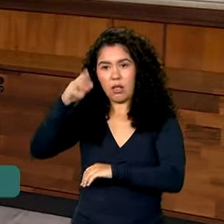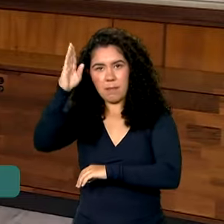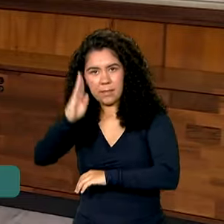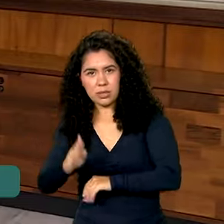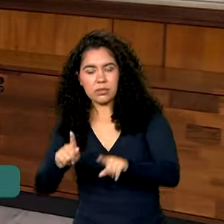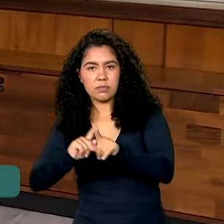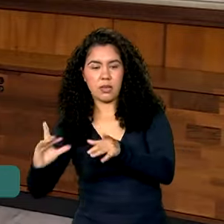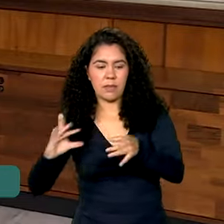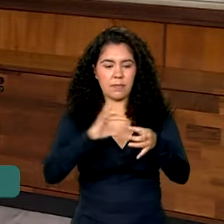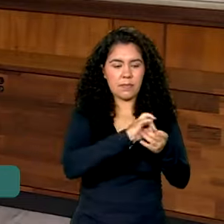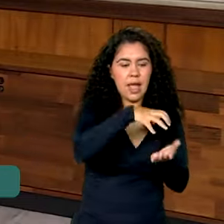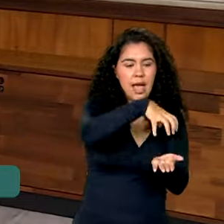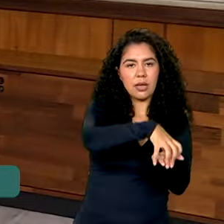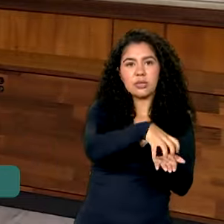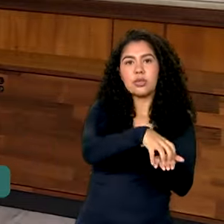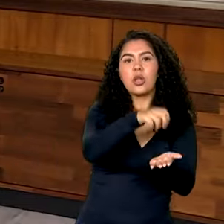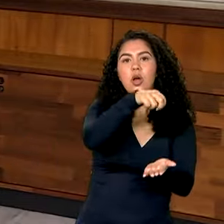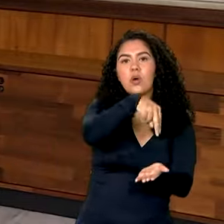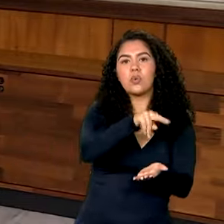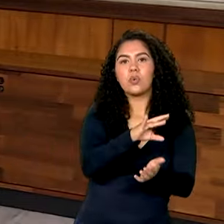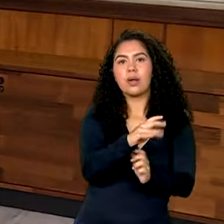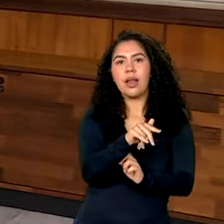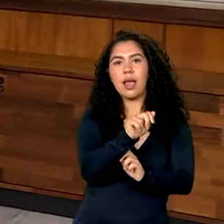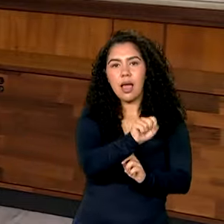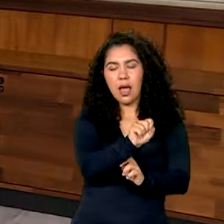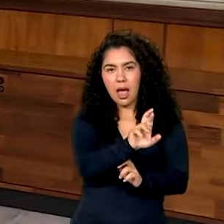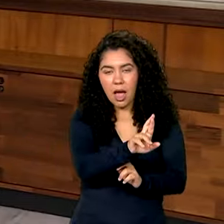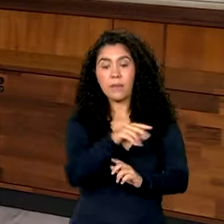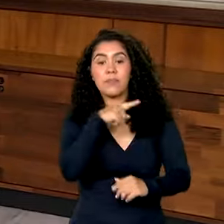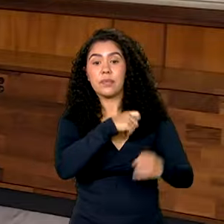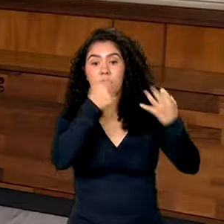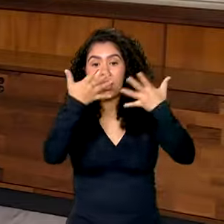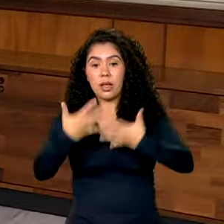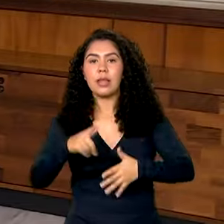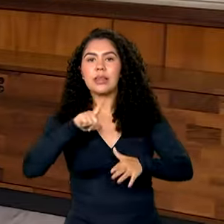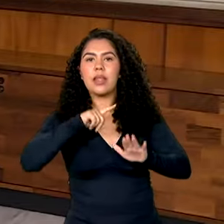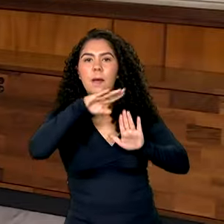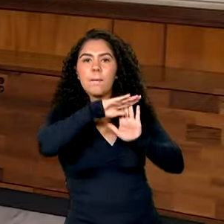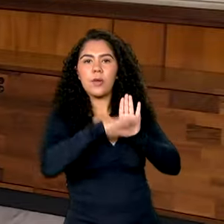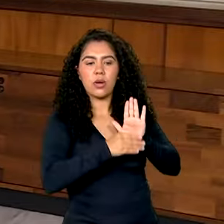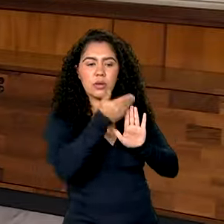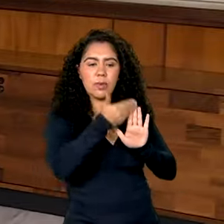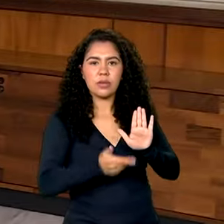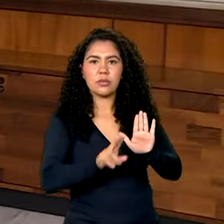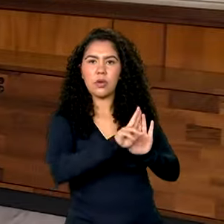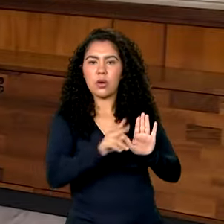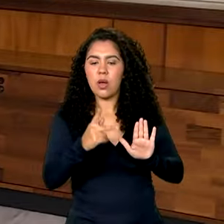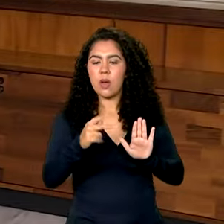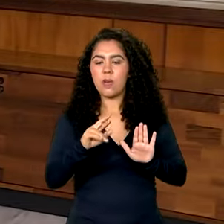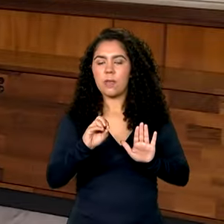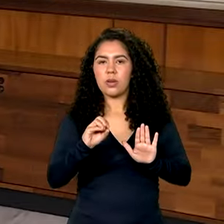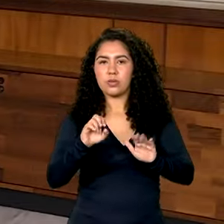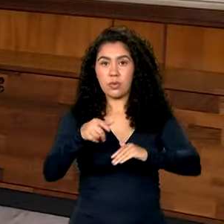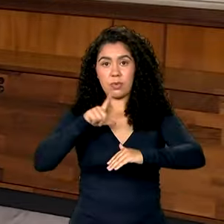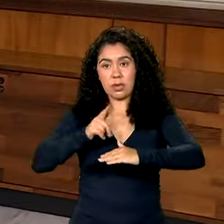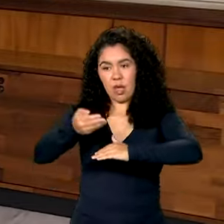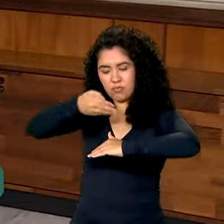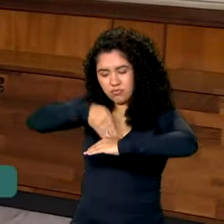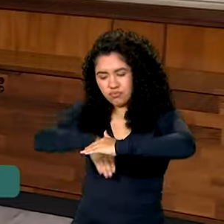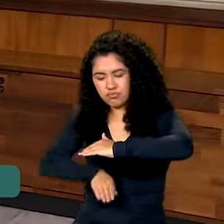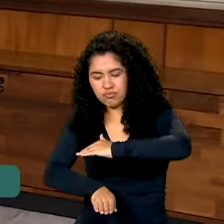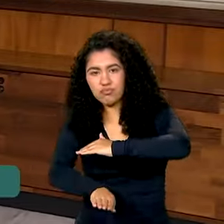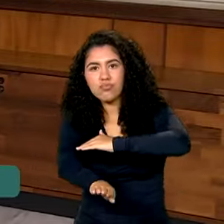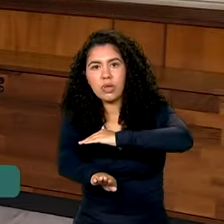projetos que envolvem energia atômica no Brasil, está o PROSUB, o Programa de Desenvolvimento de Submarinos, que prevê a